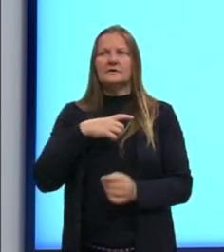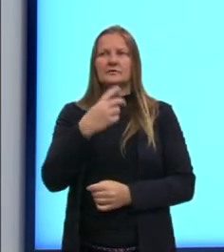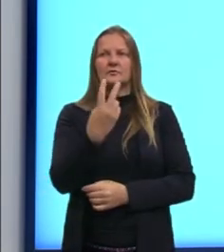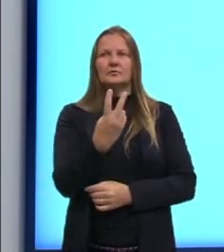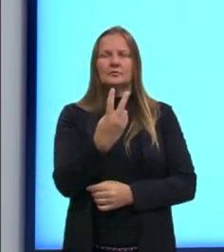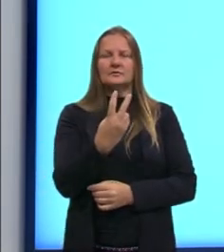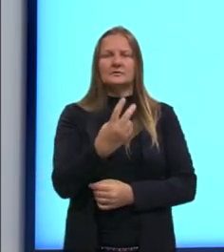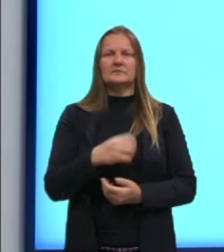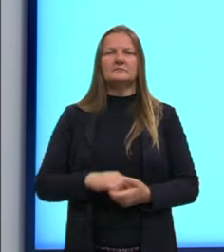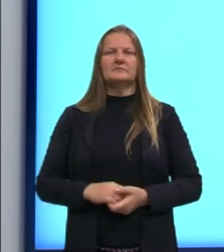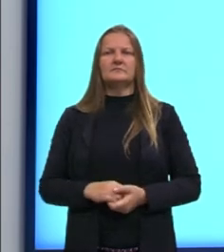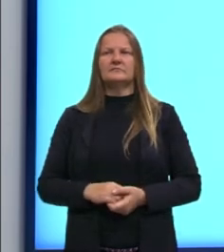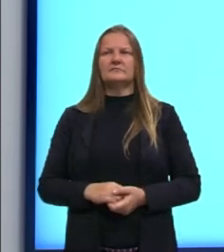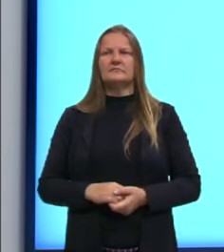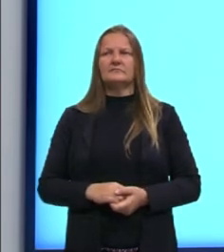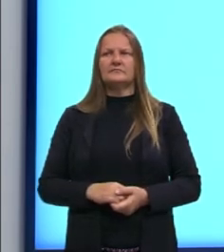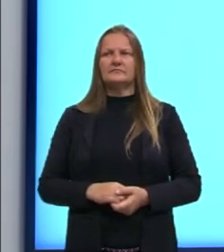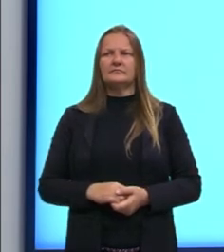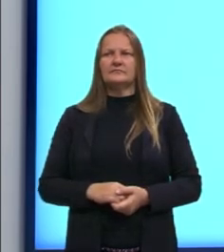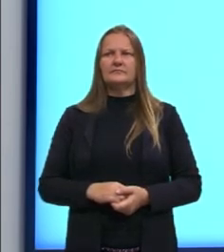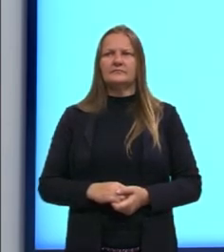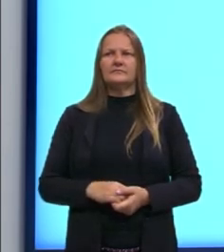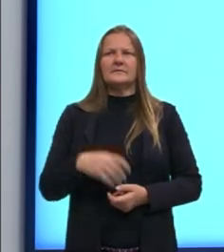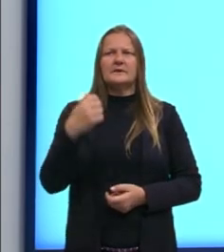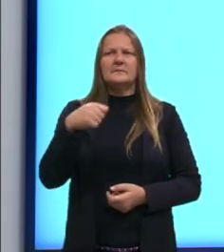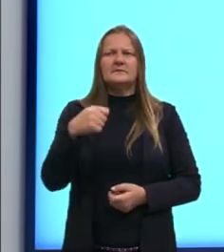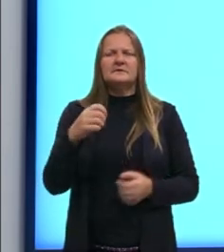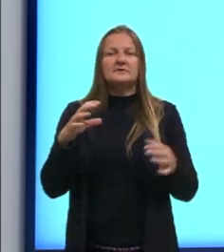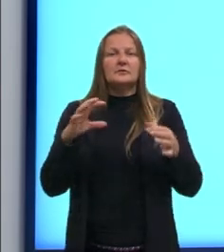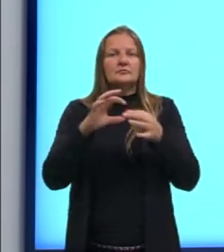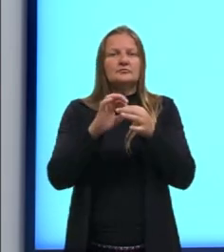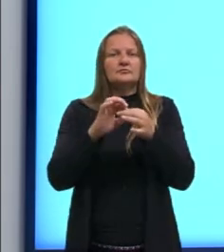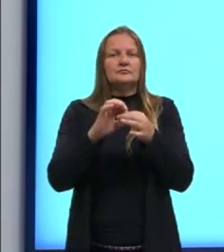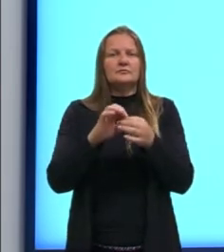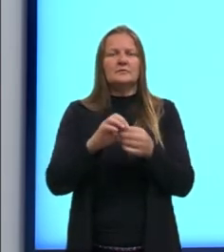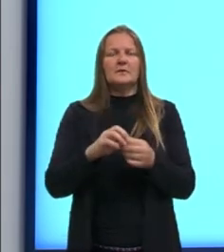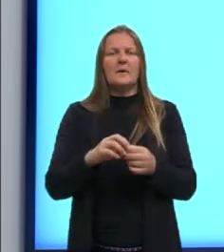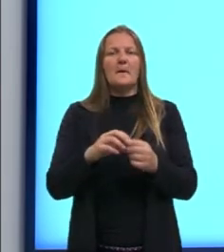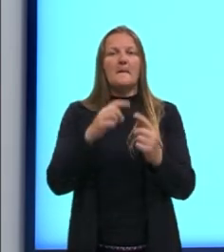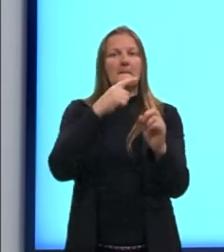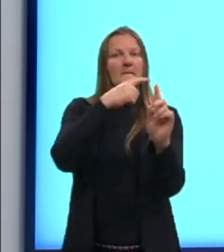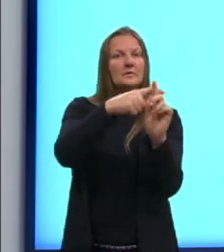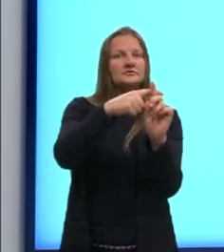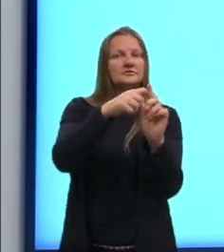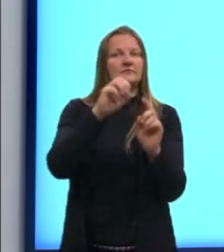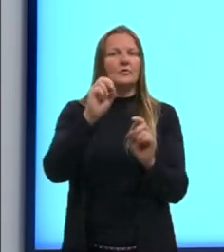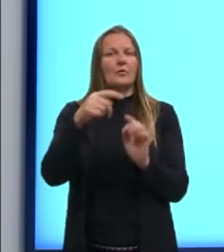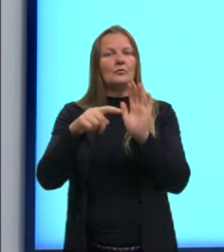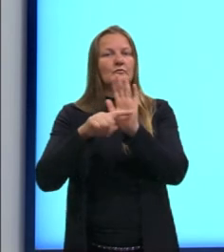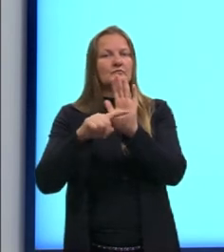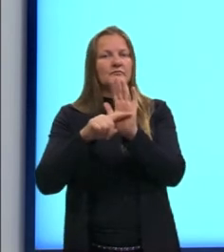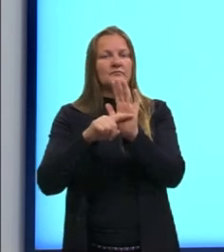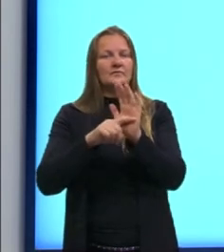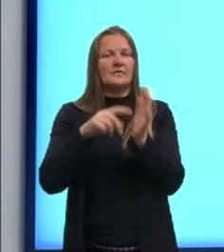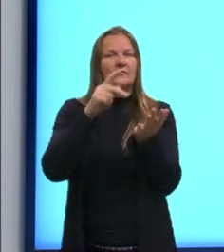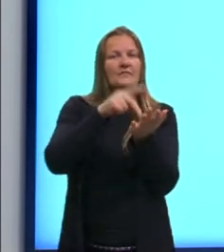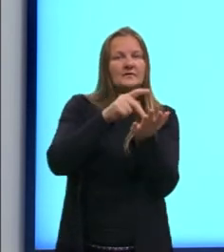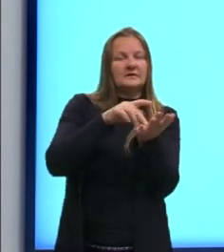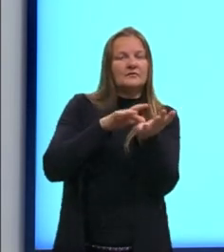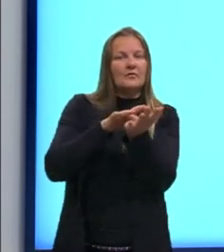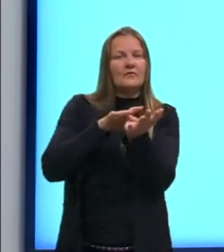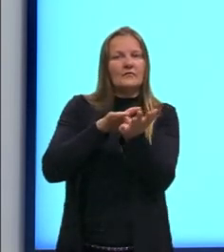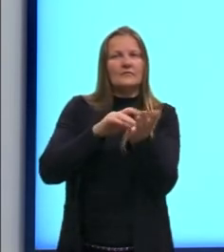proposições, né? Então, nós precisamos assumir os valores de positivo e negativo, né? Verdadeira e